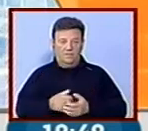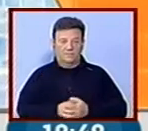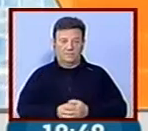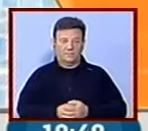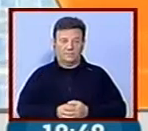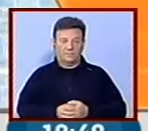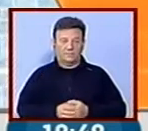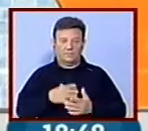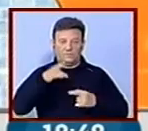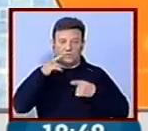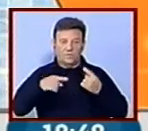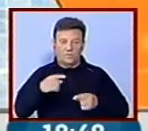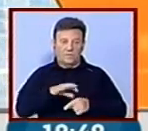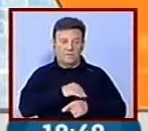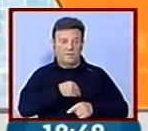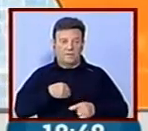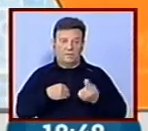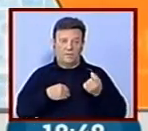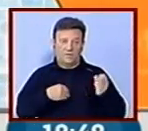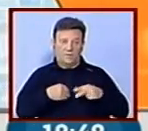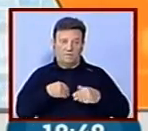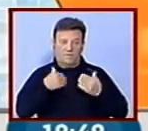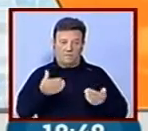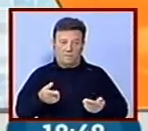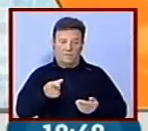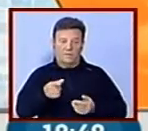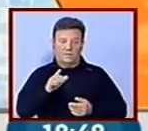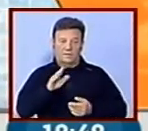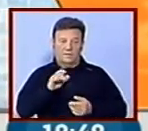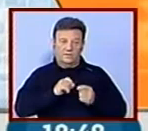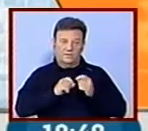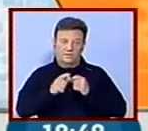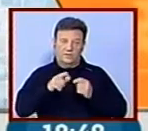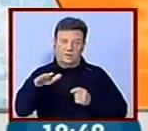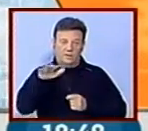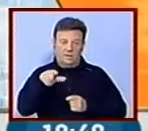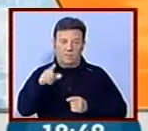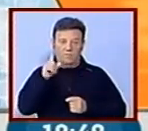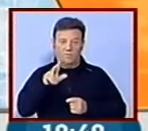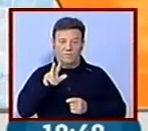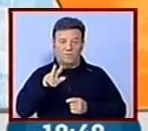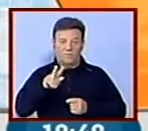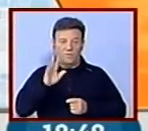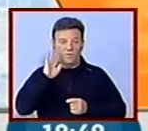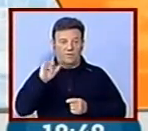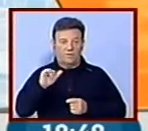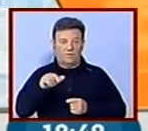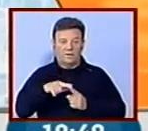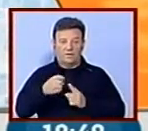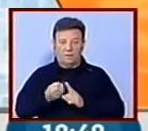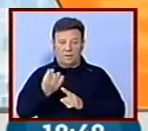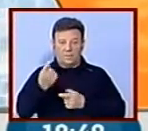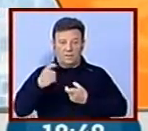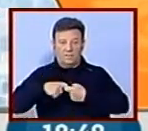O Turismo Médico é uma nova oferta na Serra da Estrela. Uma unidade hoteleira da região cria uma